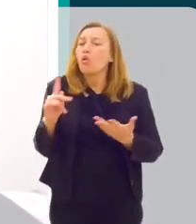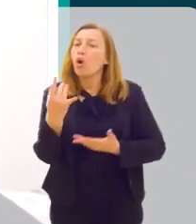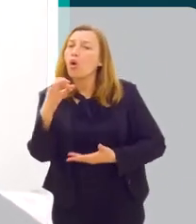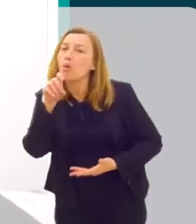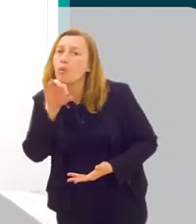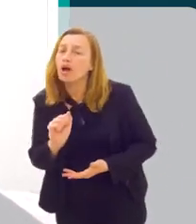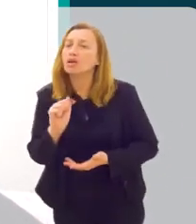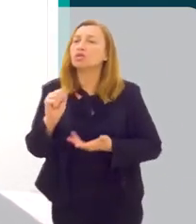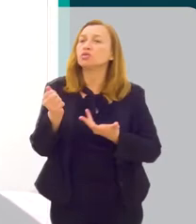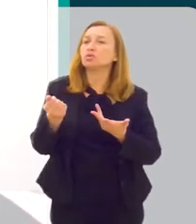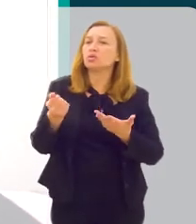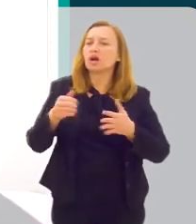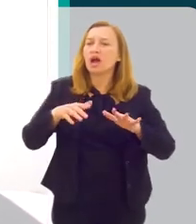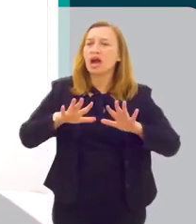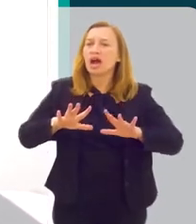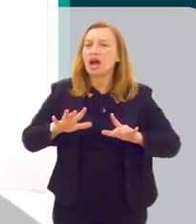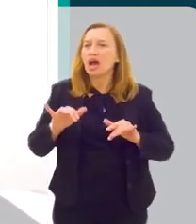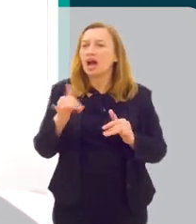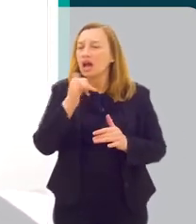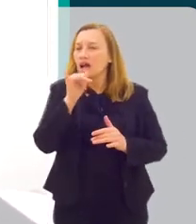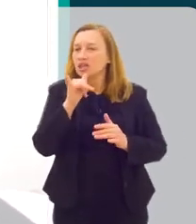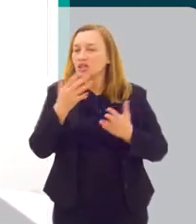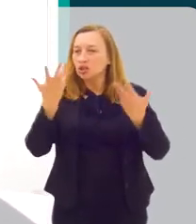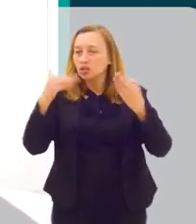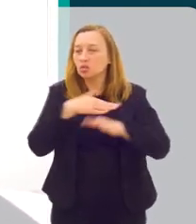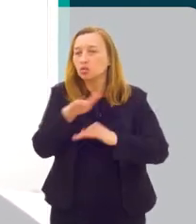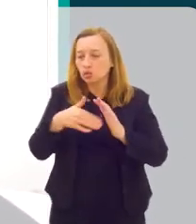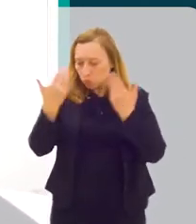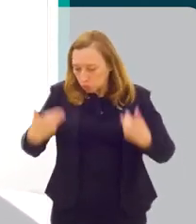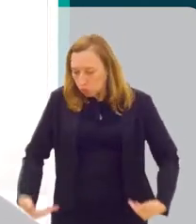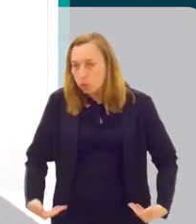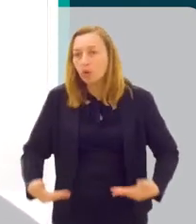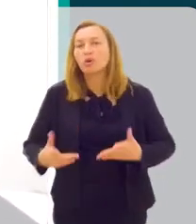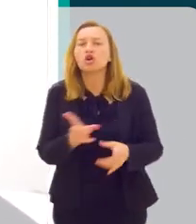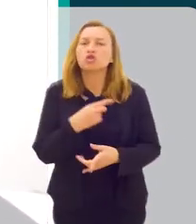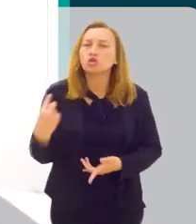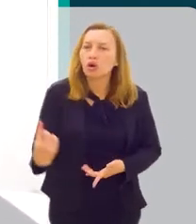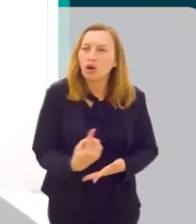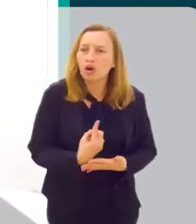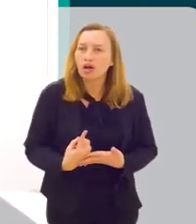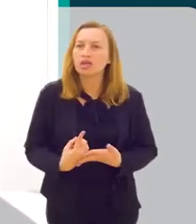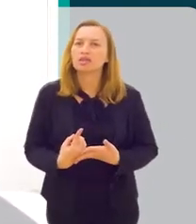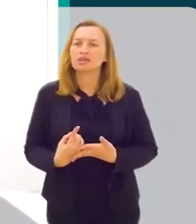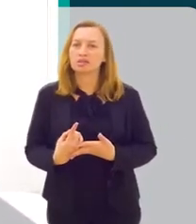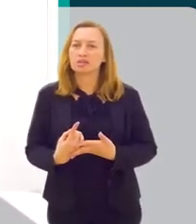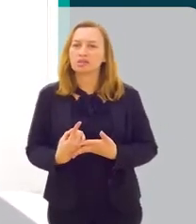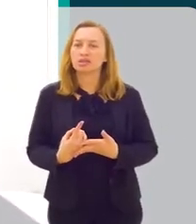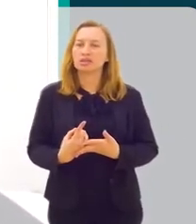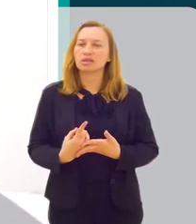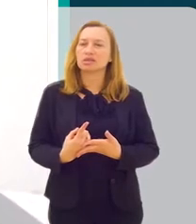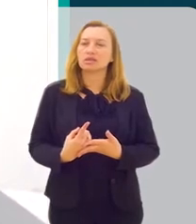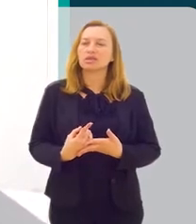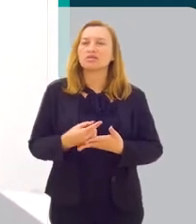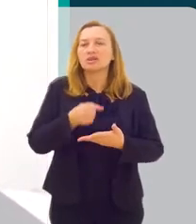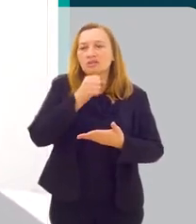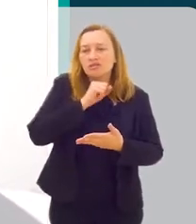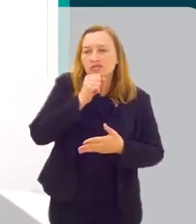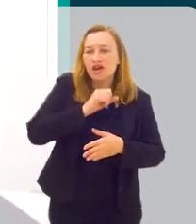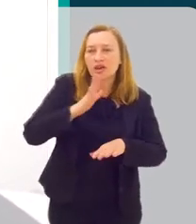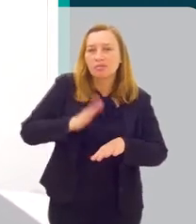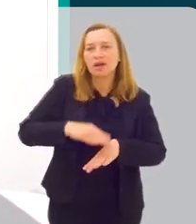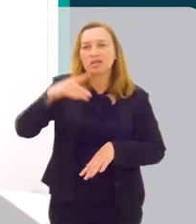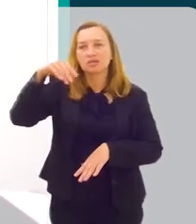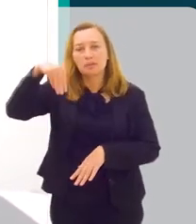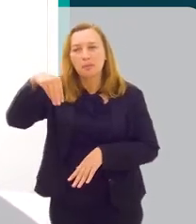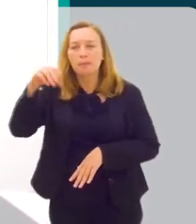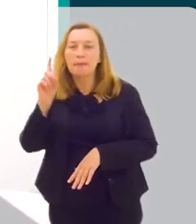hormônio, ele age como em todo o corpo. Então, nós, conforme gente vai ficando mais